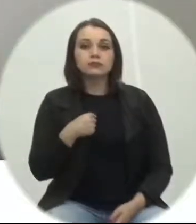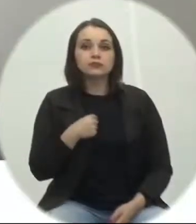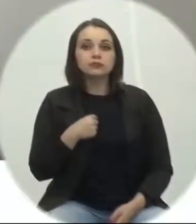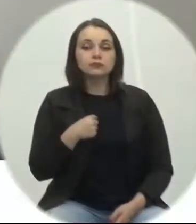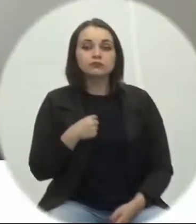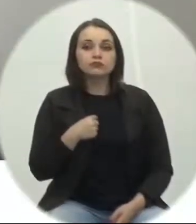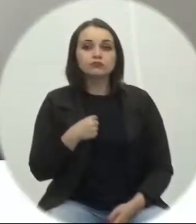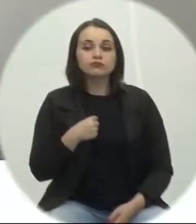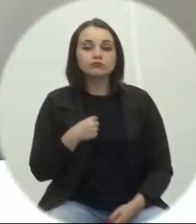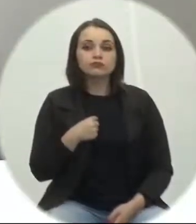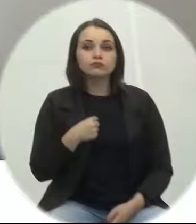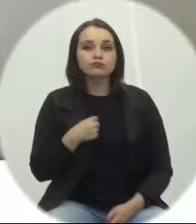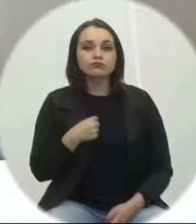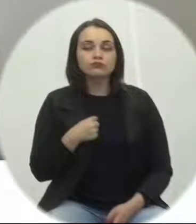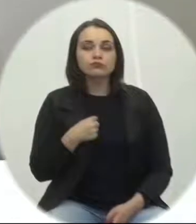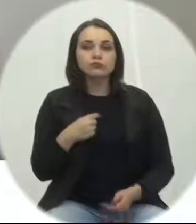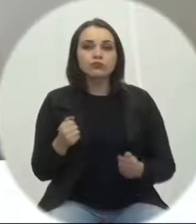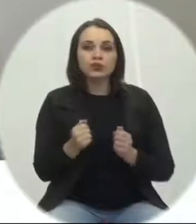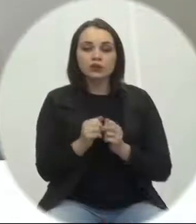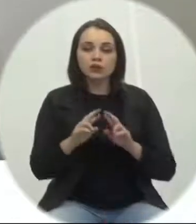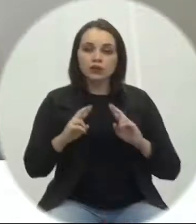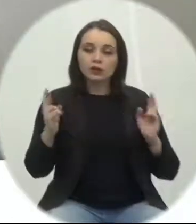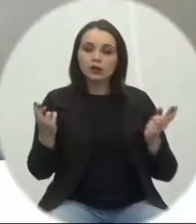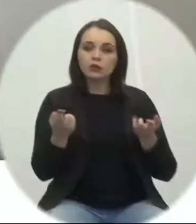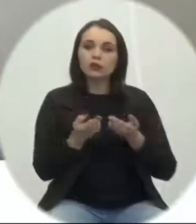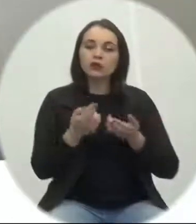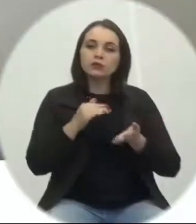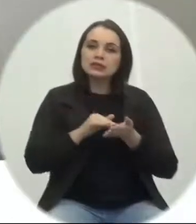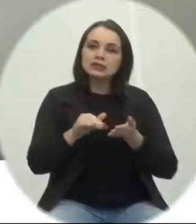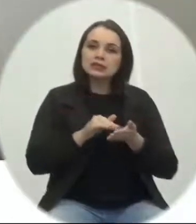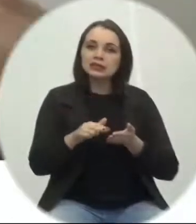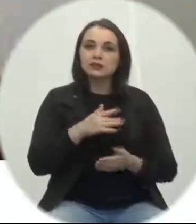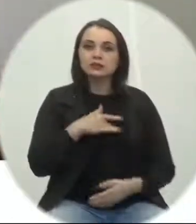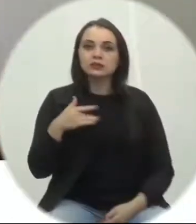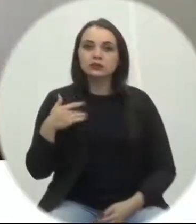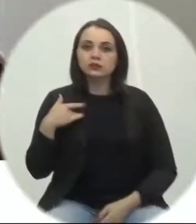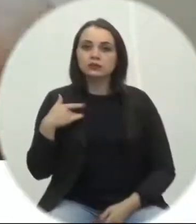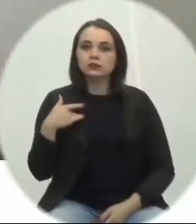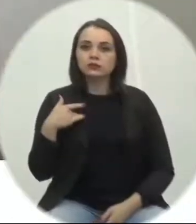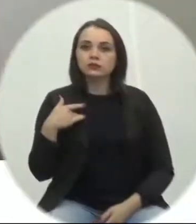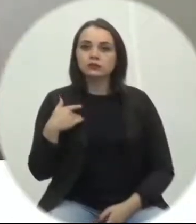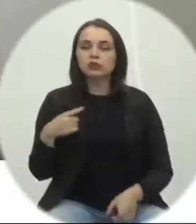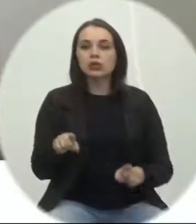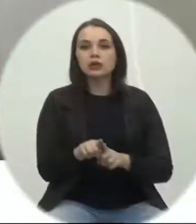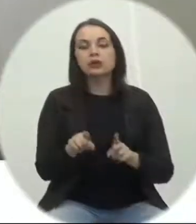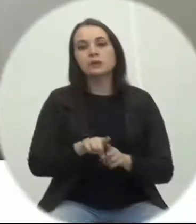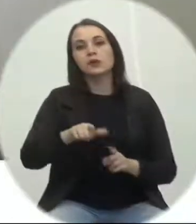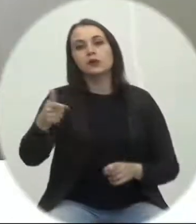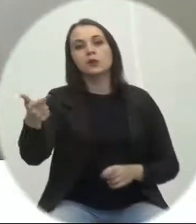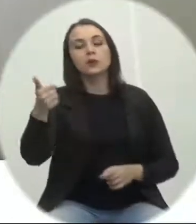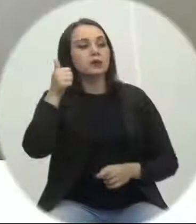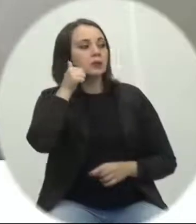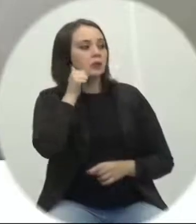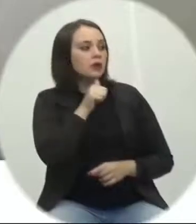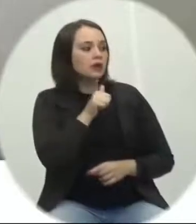estive em reunião com o secretário Acelio e com a Ana Lousa a respeito